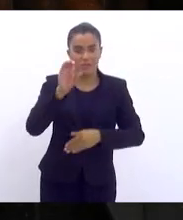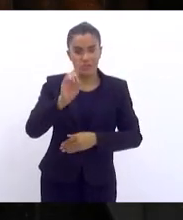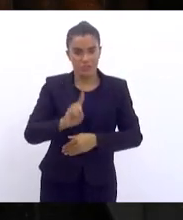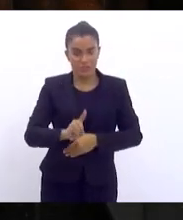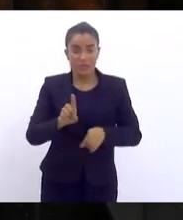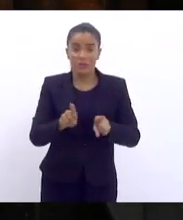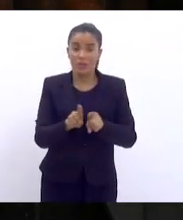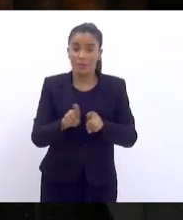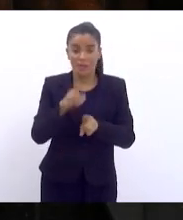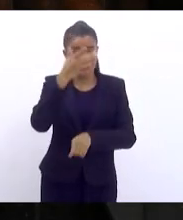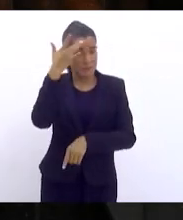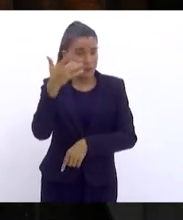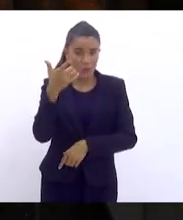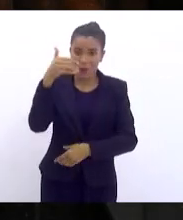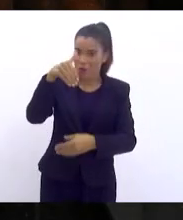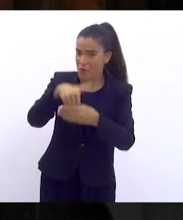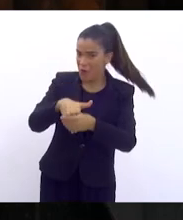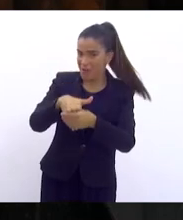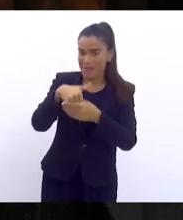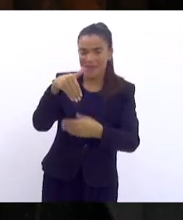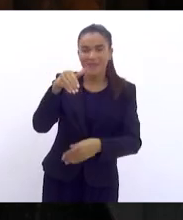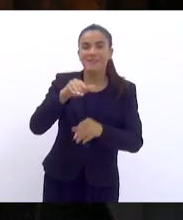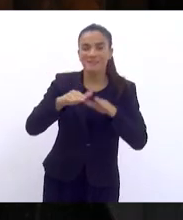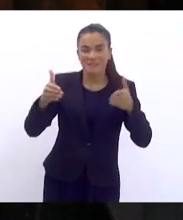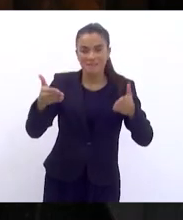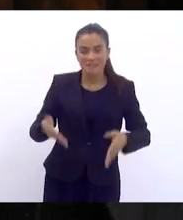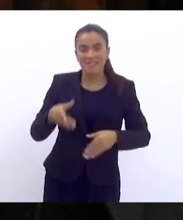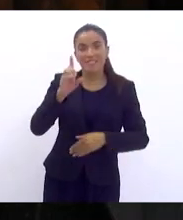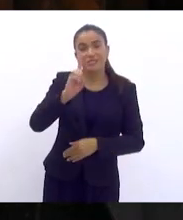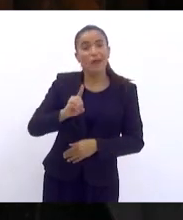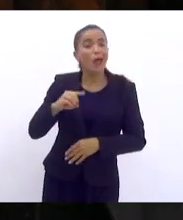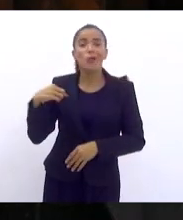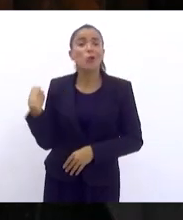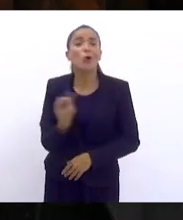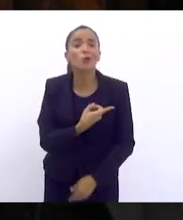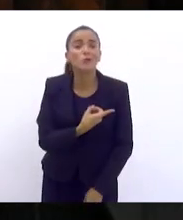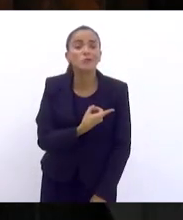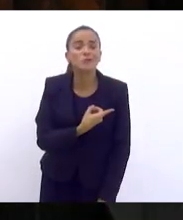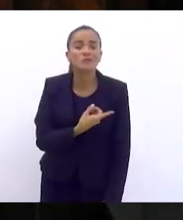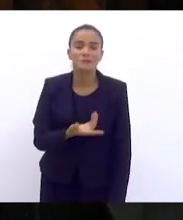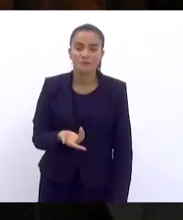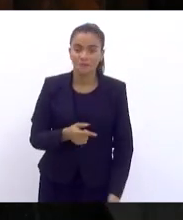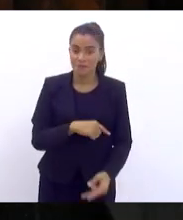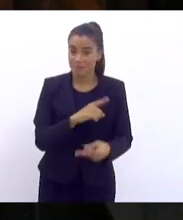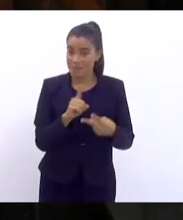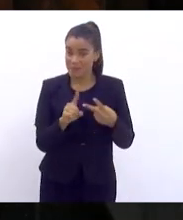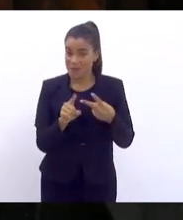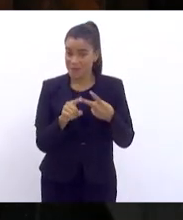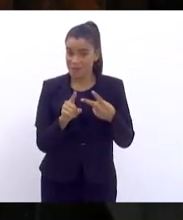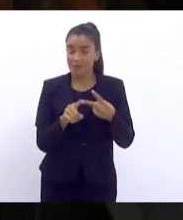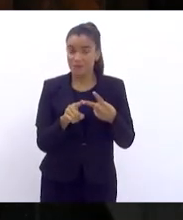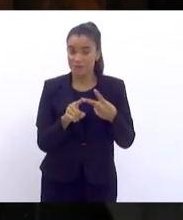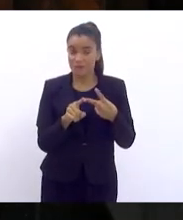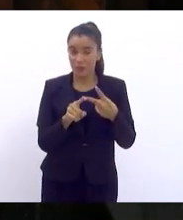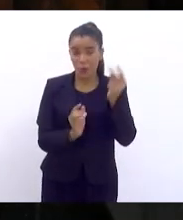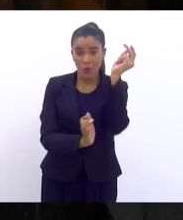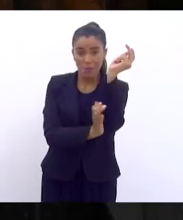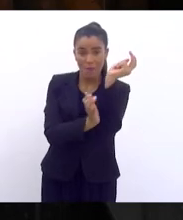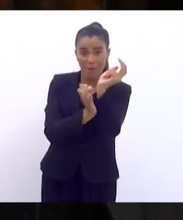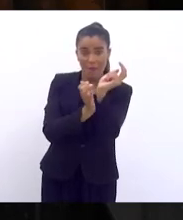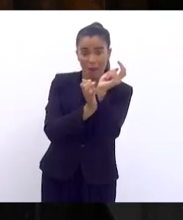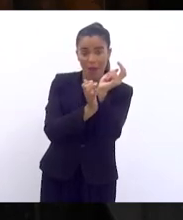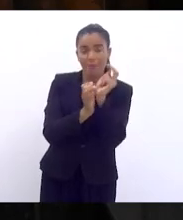não votaram. A mesa diretora é de todos. Então, a segunda maior instância da casa